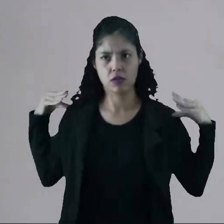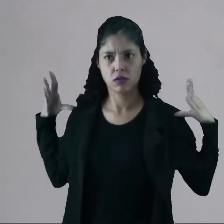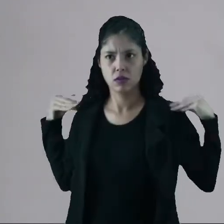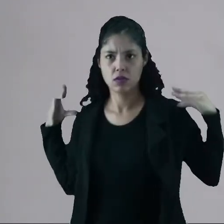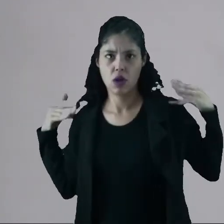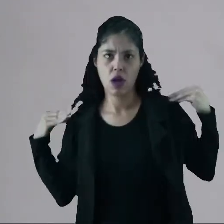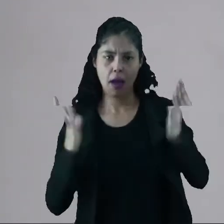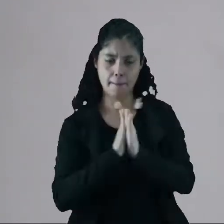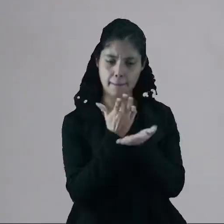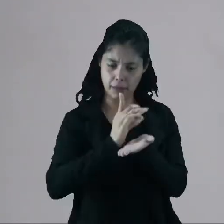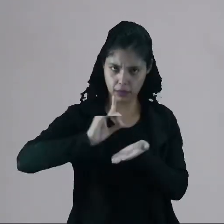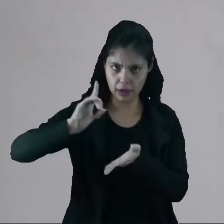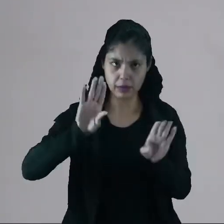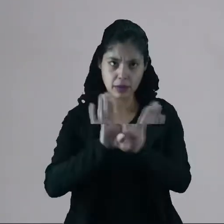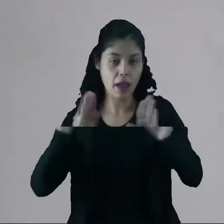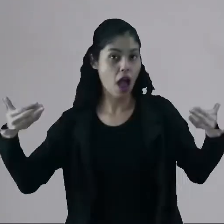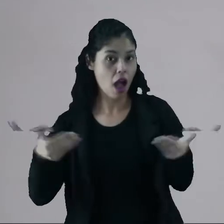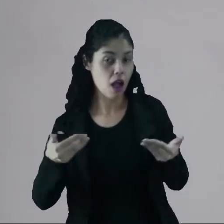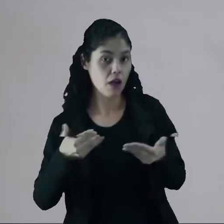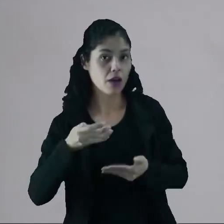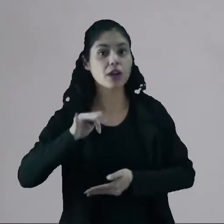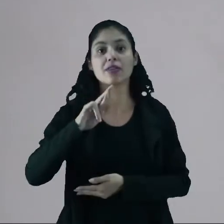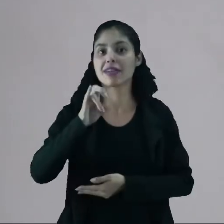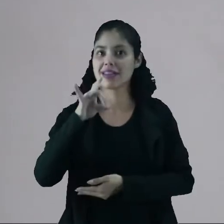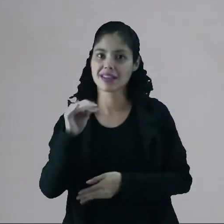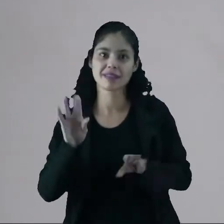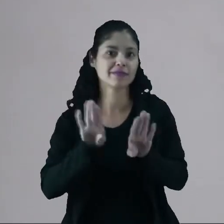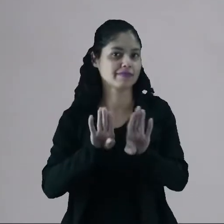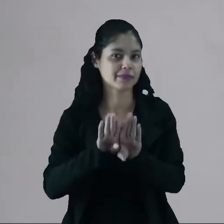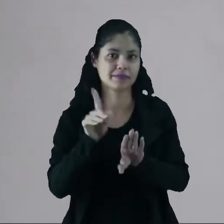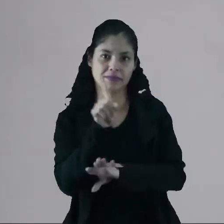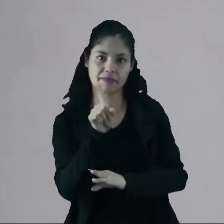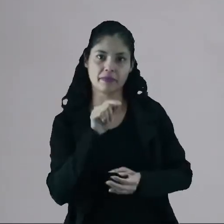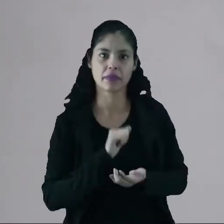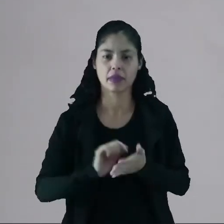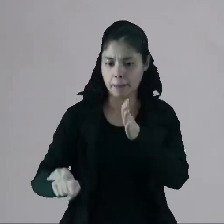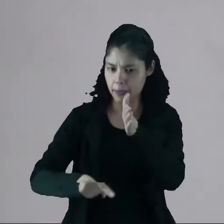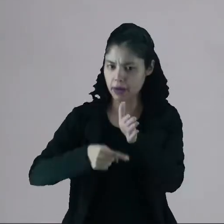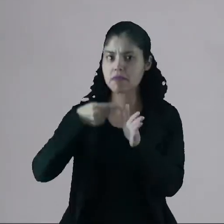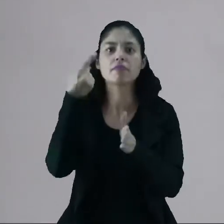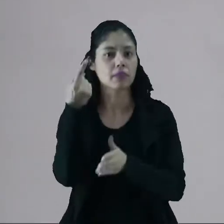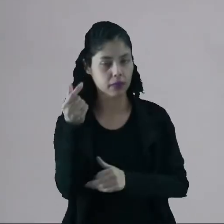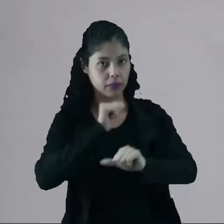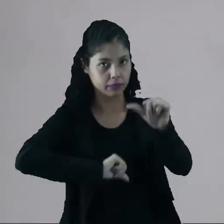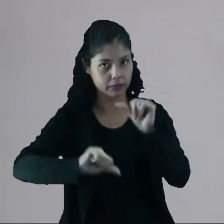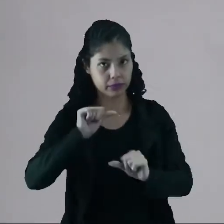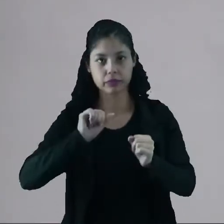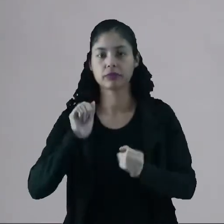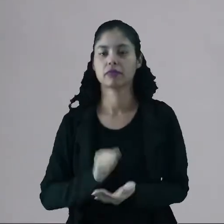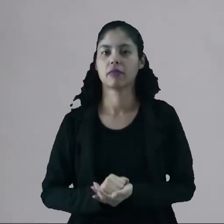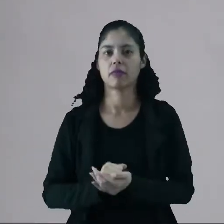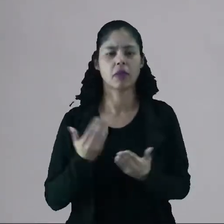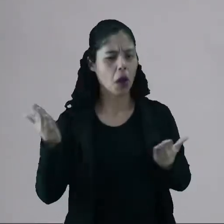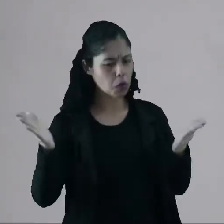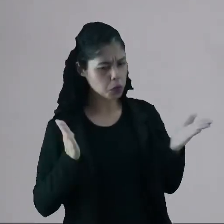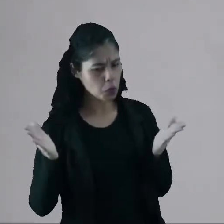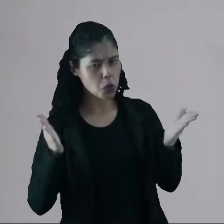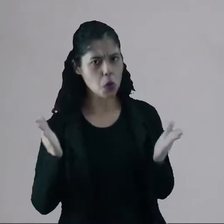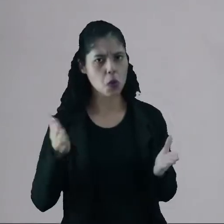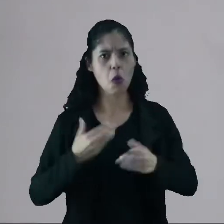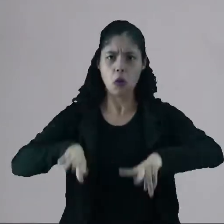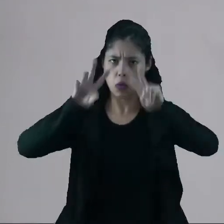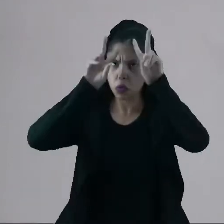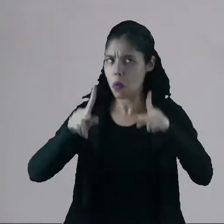passagens bíblicas, e agora no 300, não. Então, essa é a primeira grande mudança, é a associação do